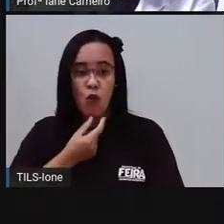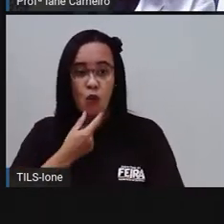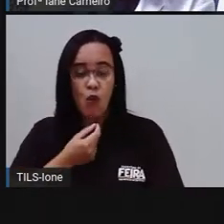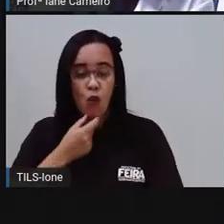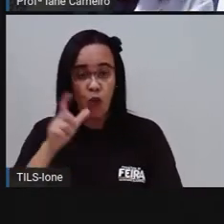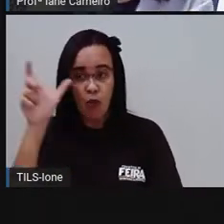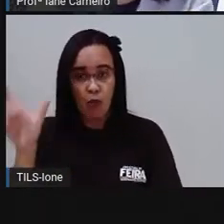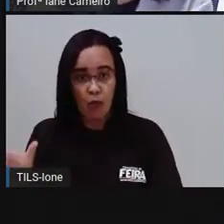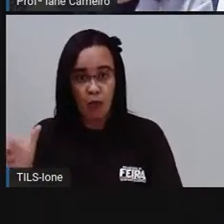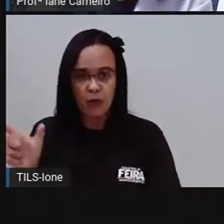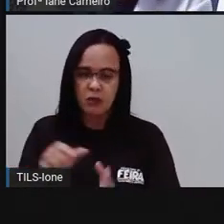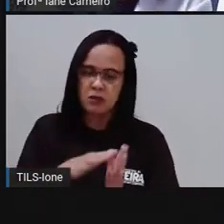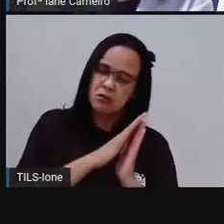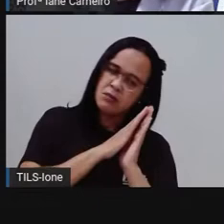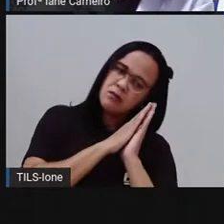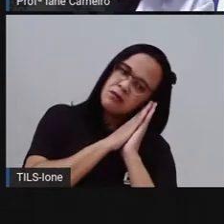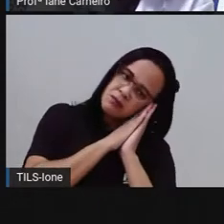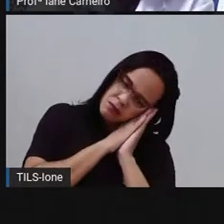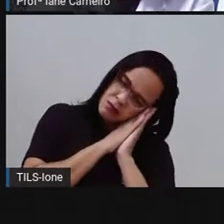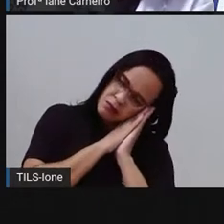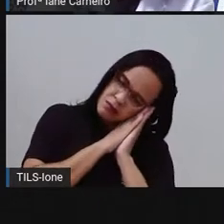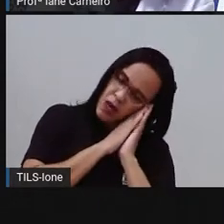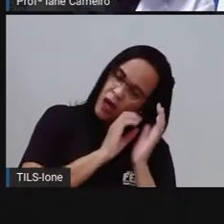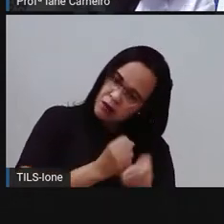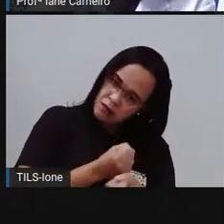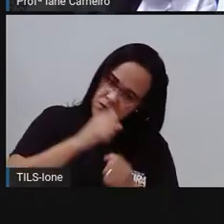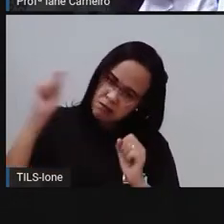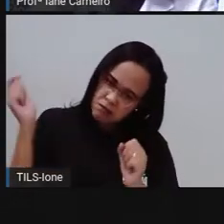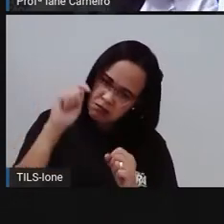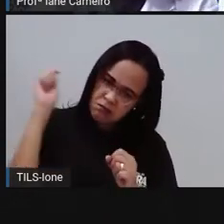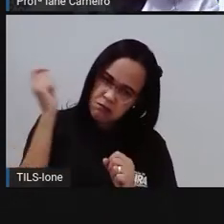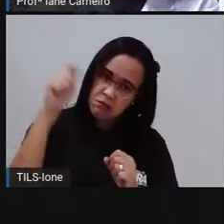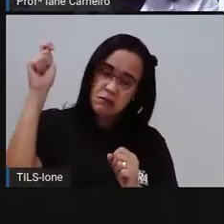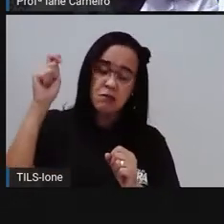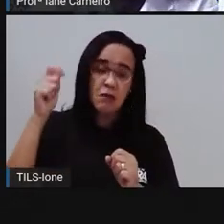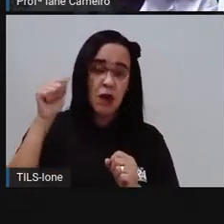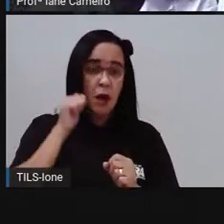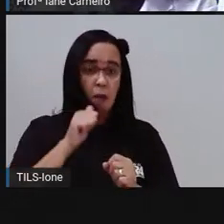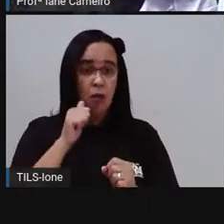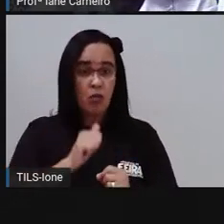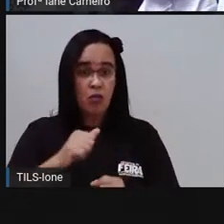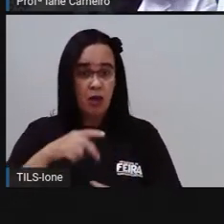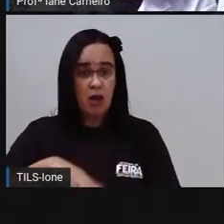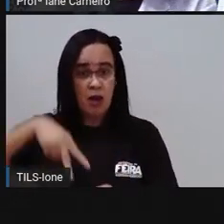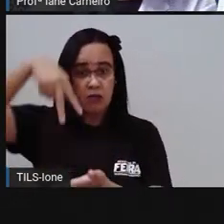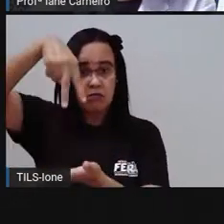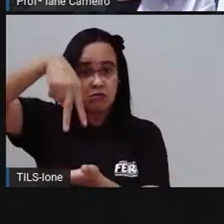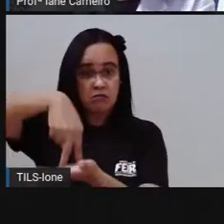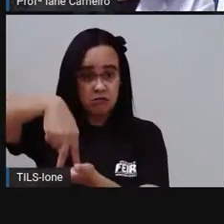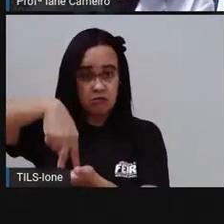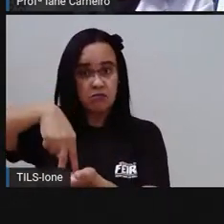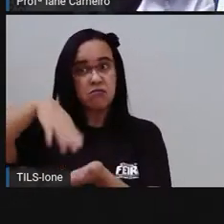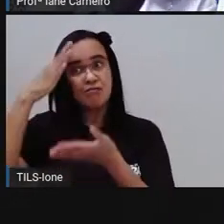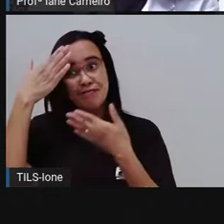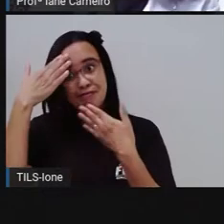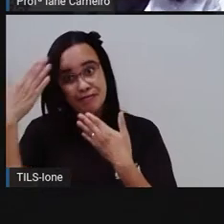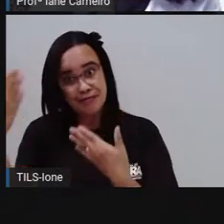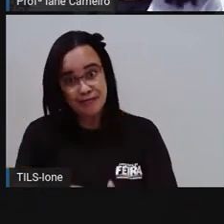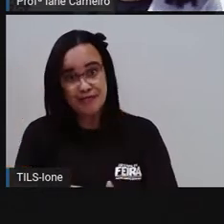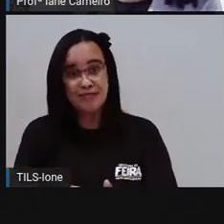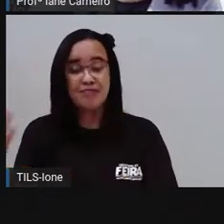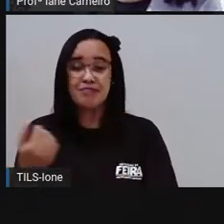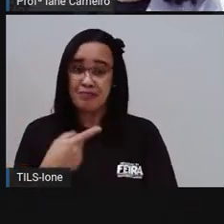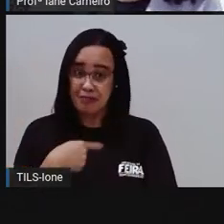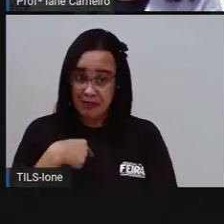de repente, no sonho, uma fada apareceu. A fada se apresentou. Muito prazer, sou a